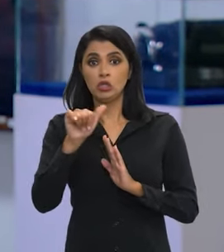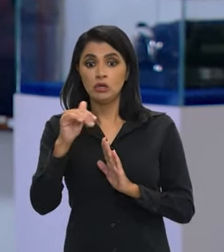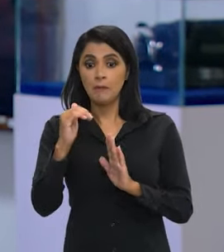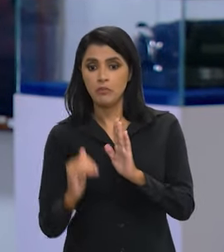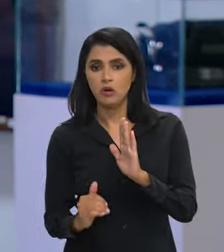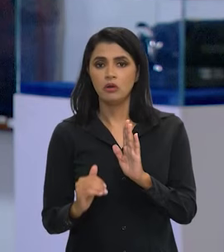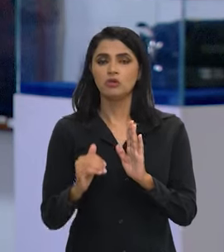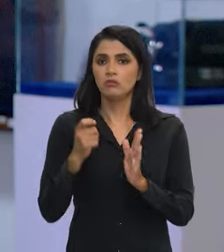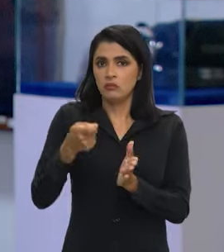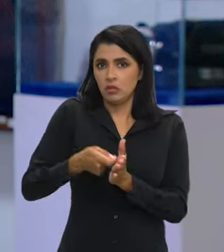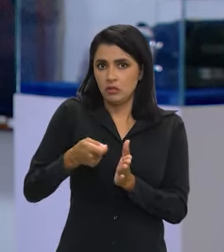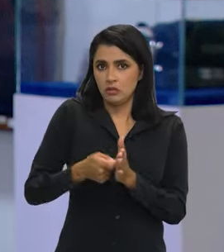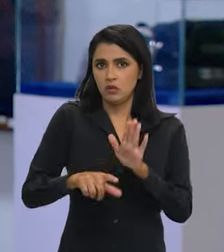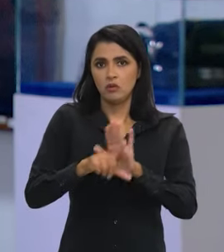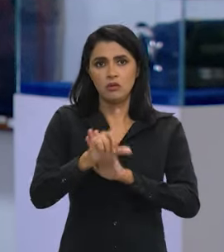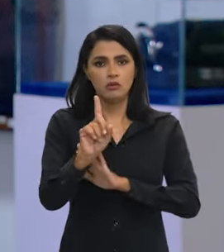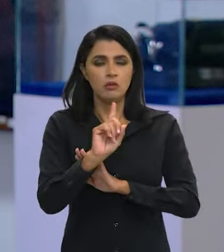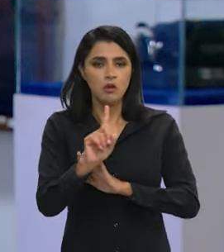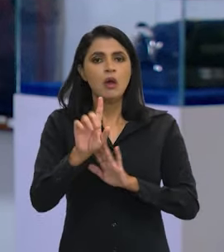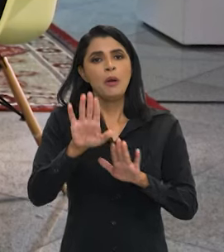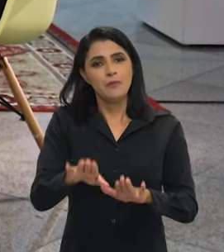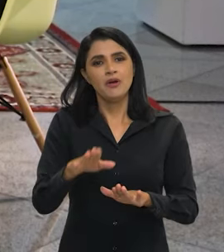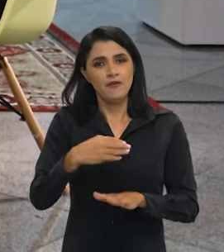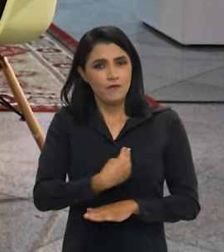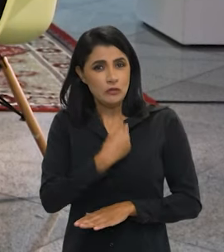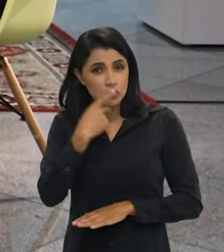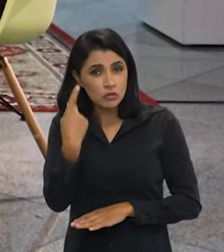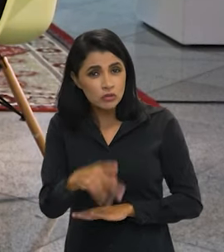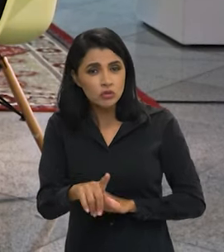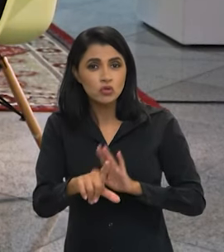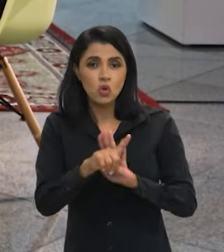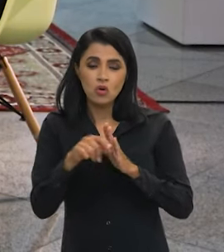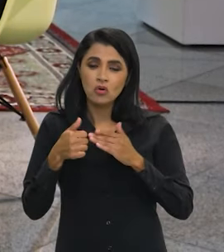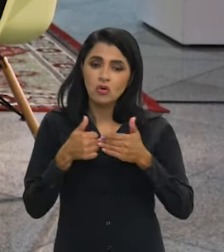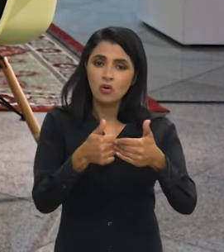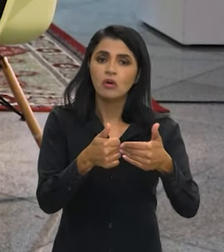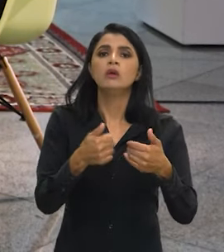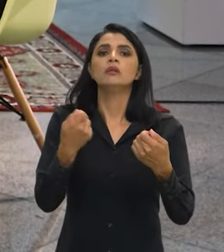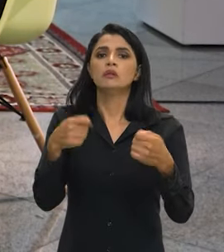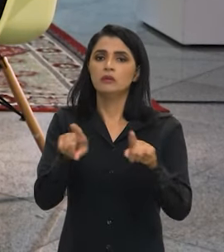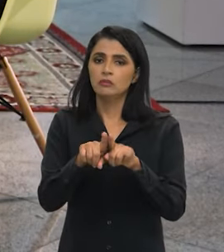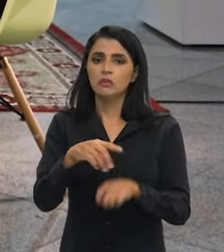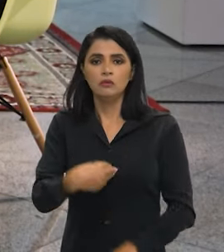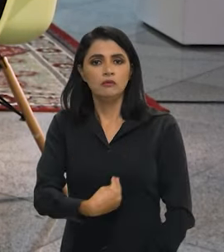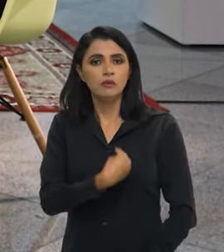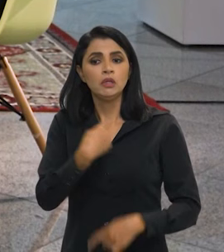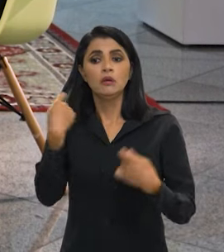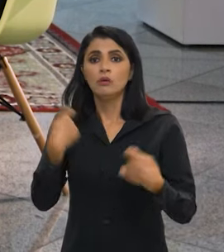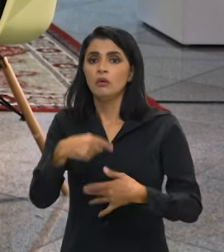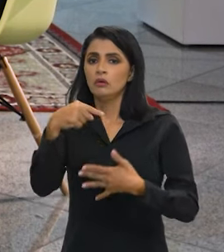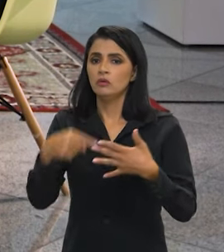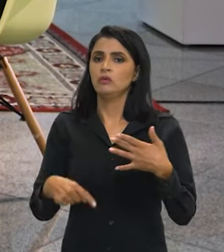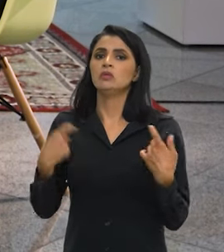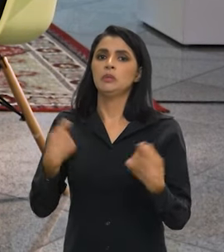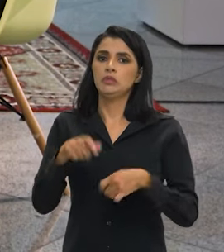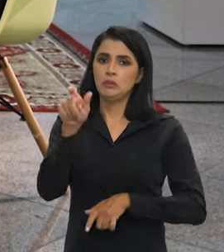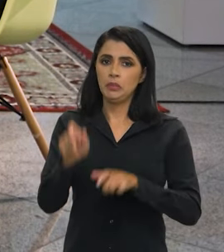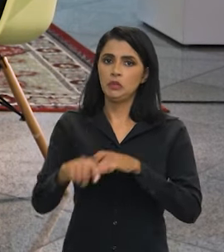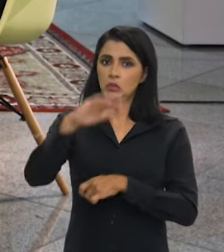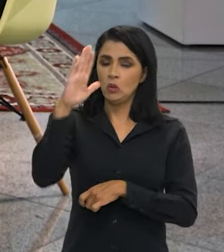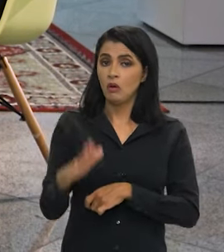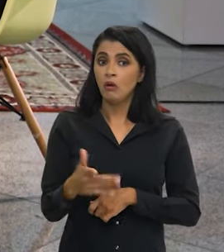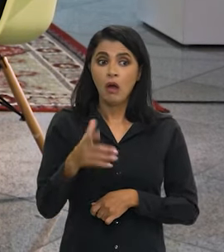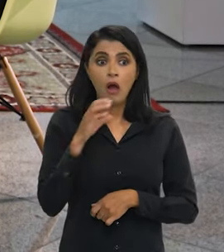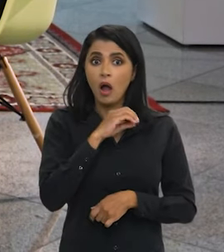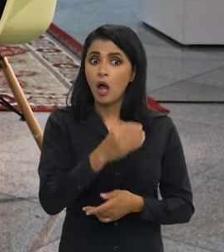obrigação legal, mas a vida não é só a legalidade. A vida é a necessidade do brasileiro. E o brasileiro precisa